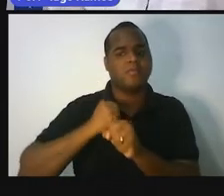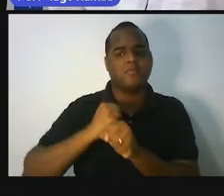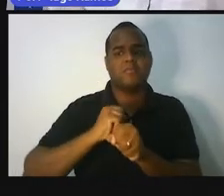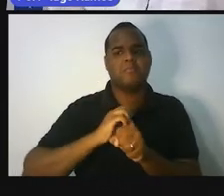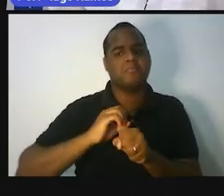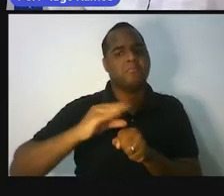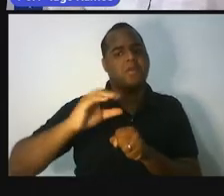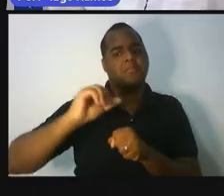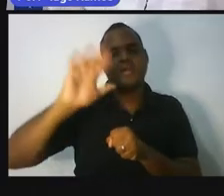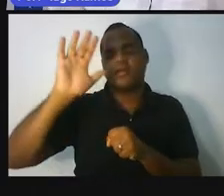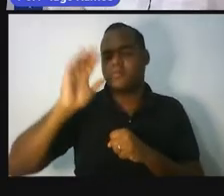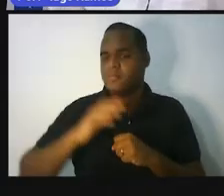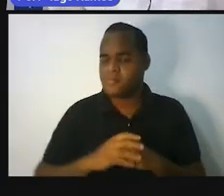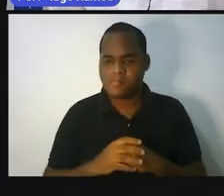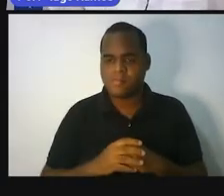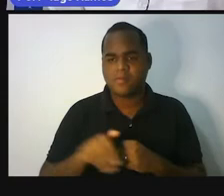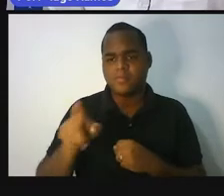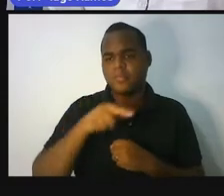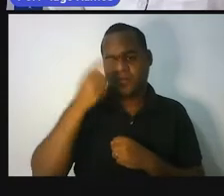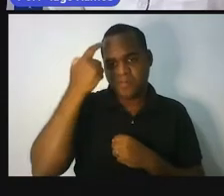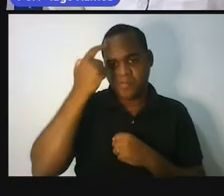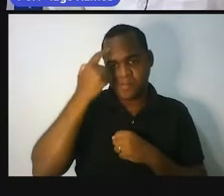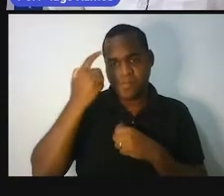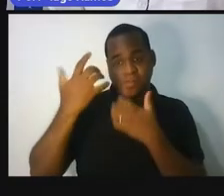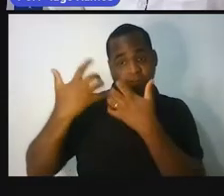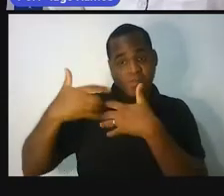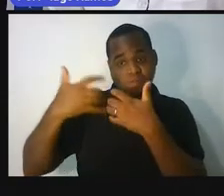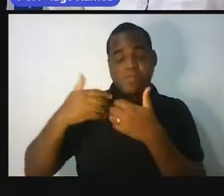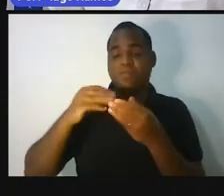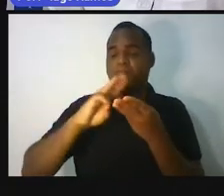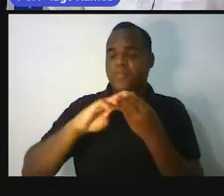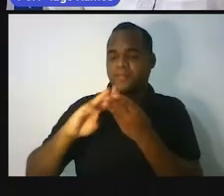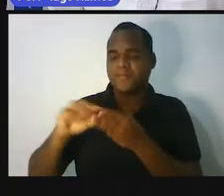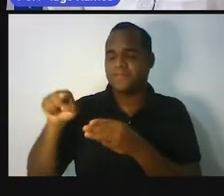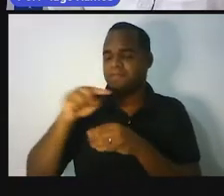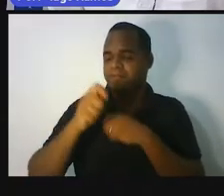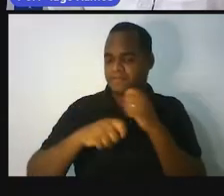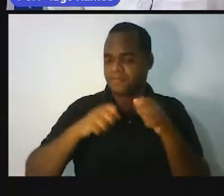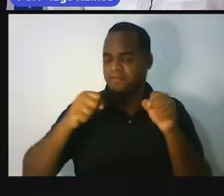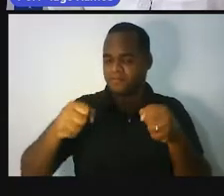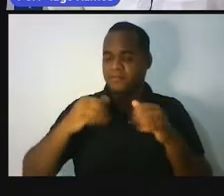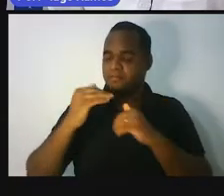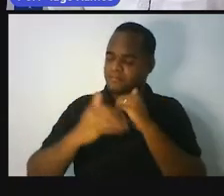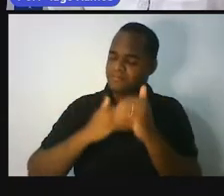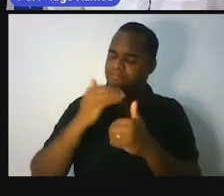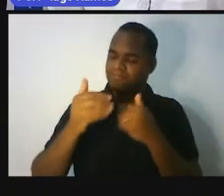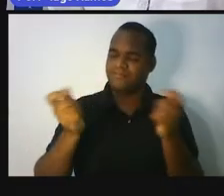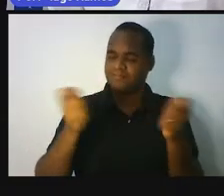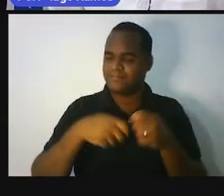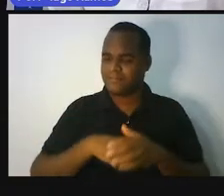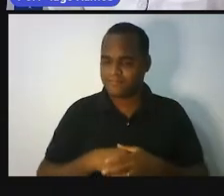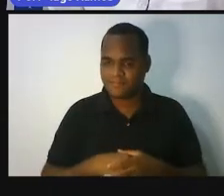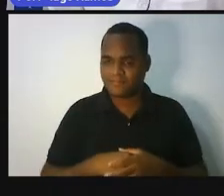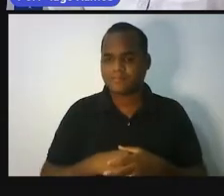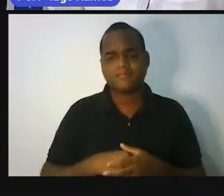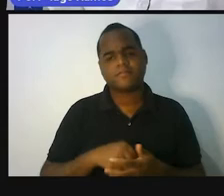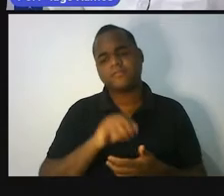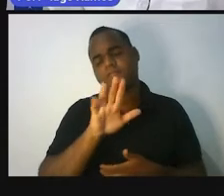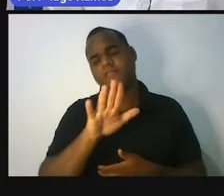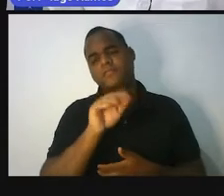enfim, vamos pensar que a matemática foi sendo construída bem devagarinho, certo? Mas, professor,